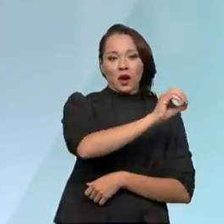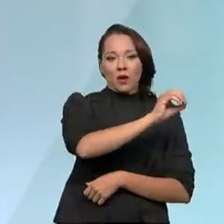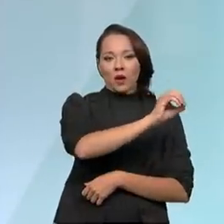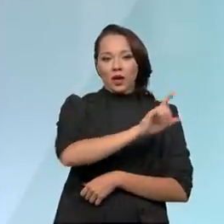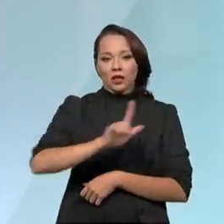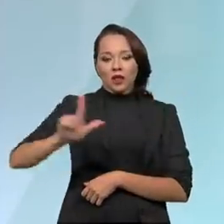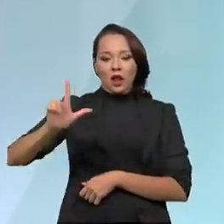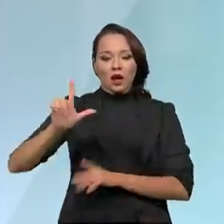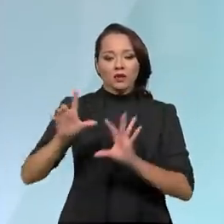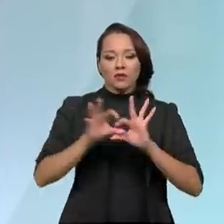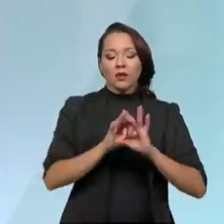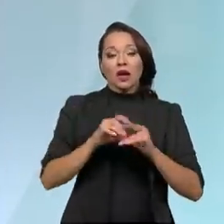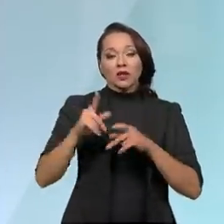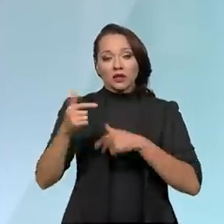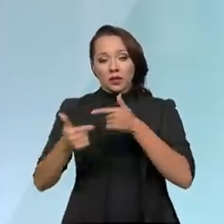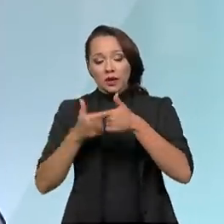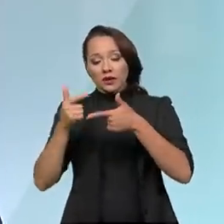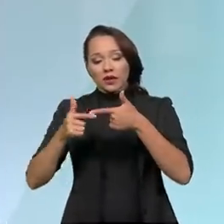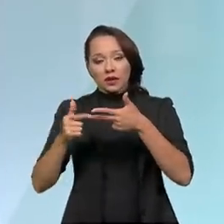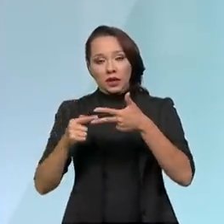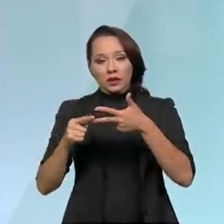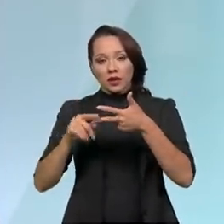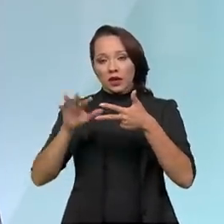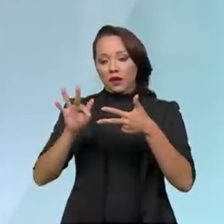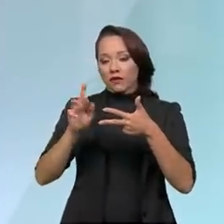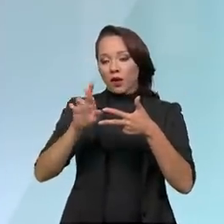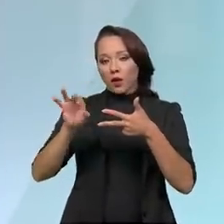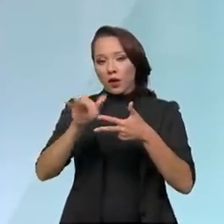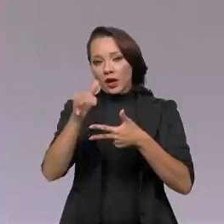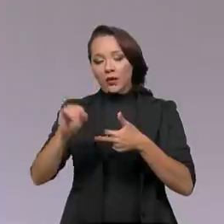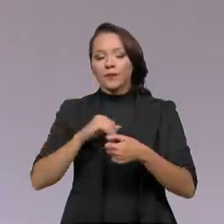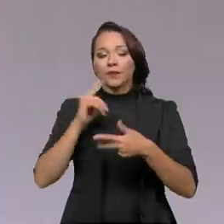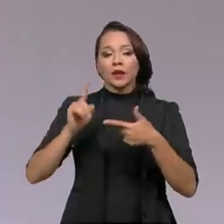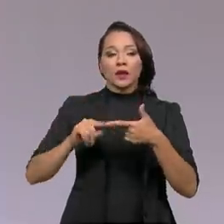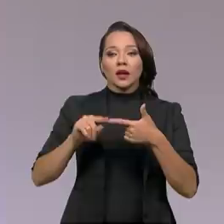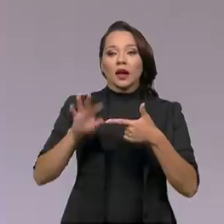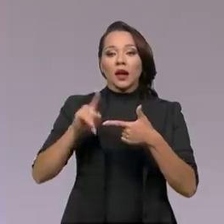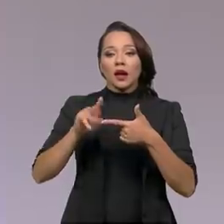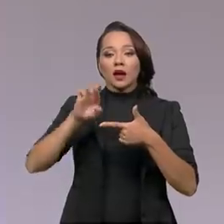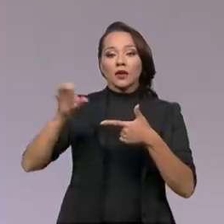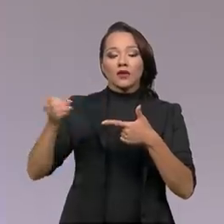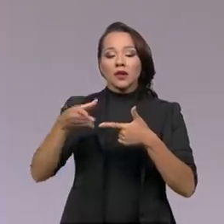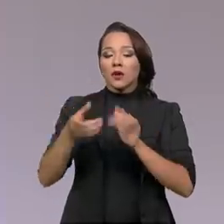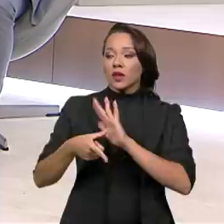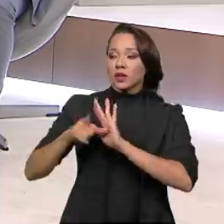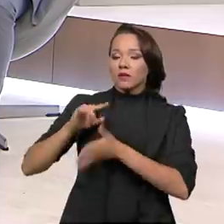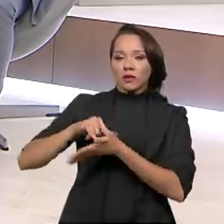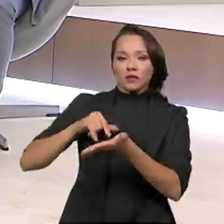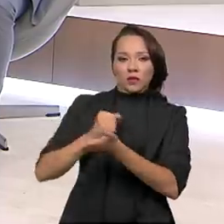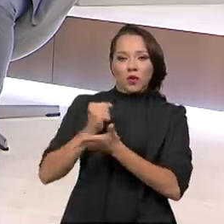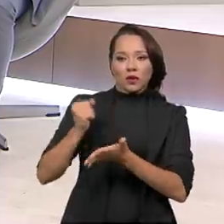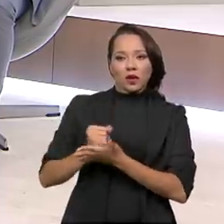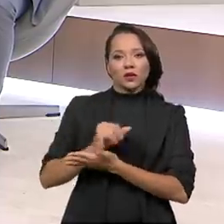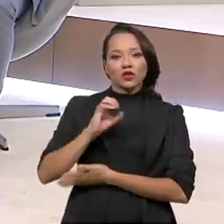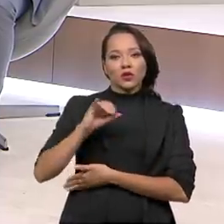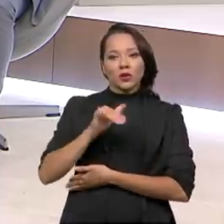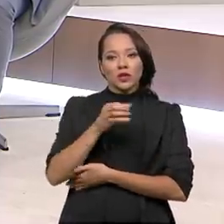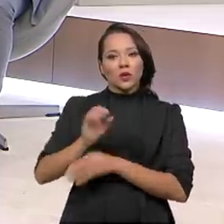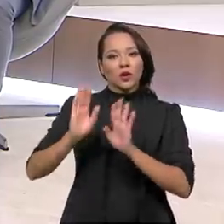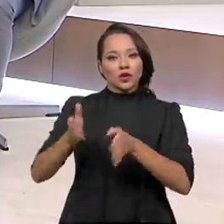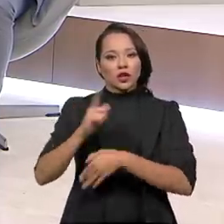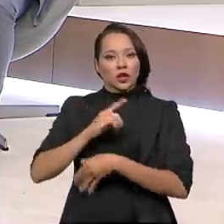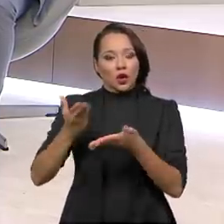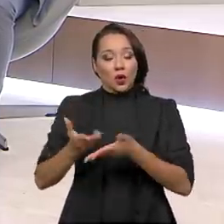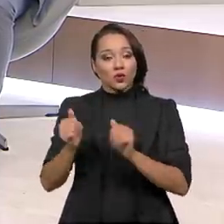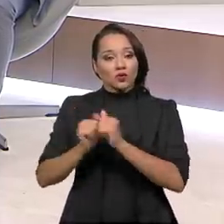trabalhando para fazer a terceira, que é a Ferrogrão. Um pilar que são as renovações antecipadas dos contratos de concessão existente